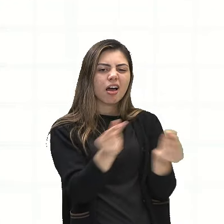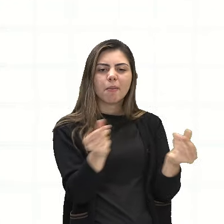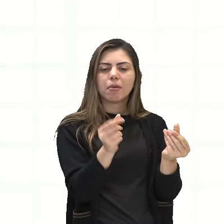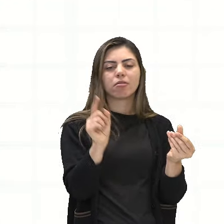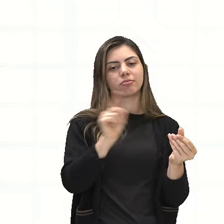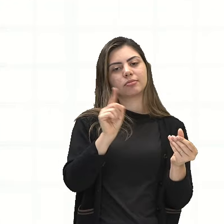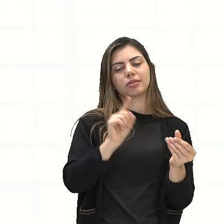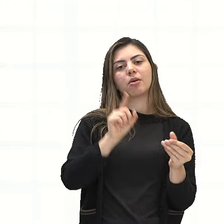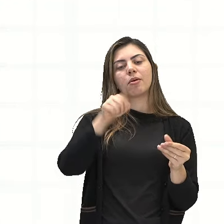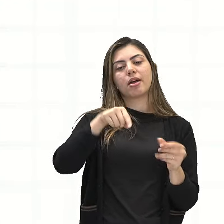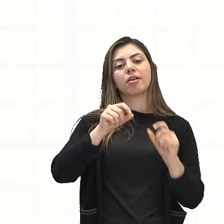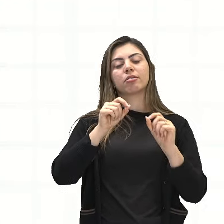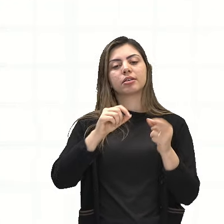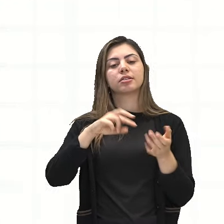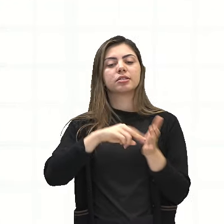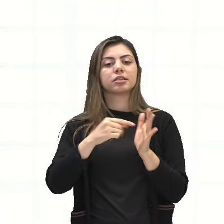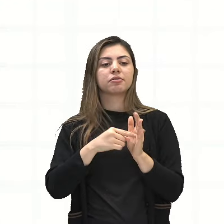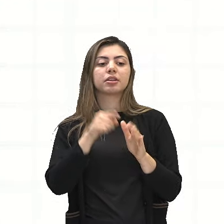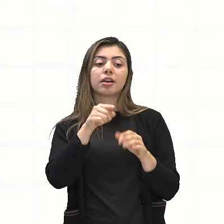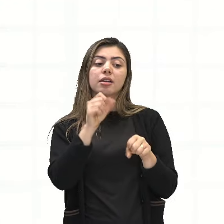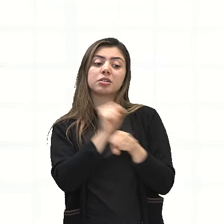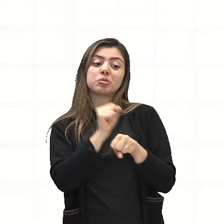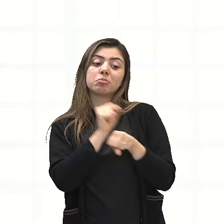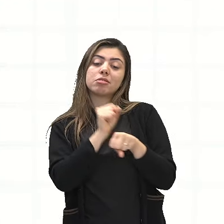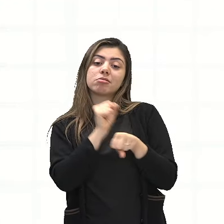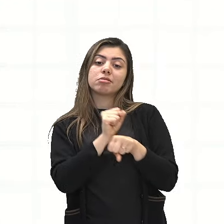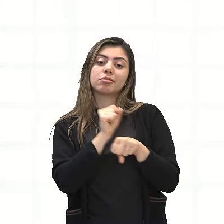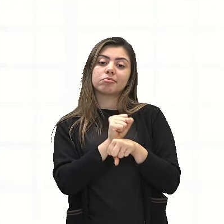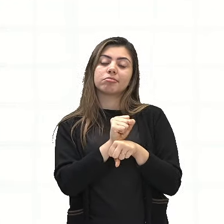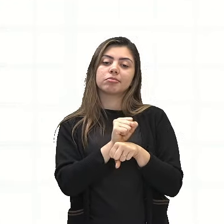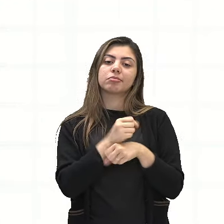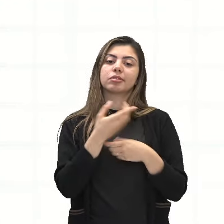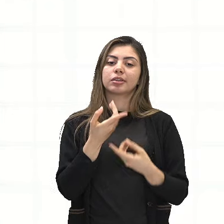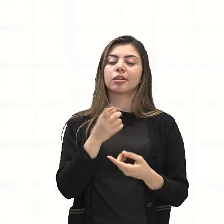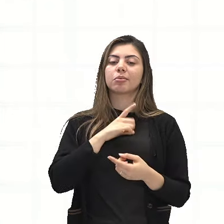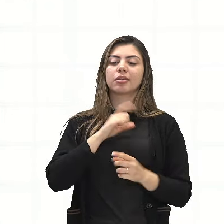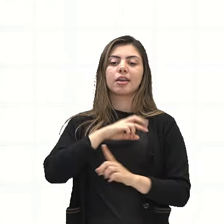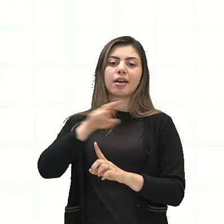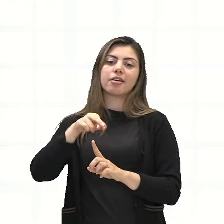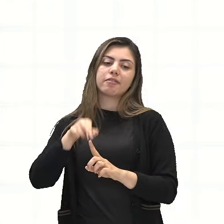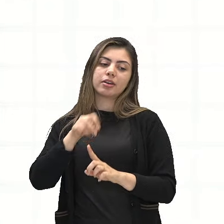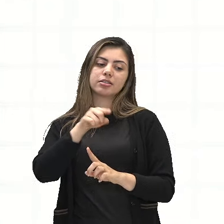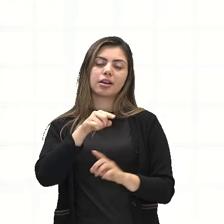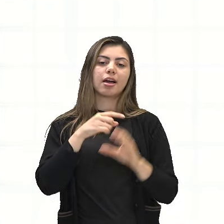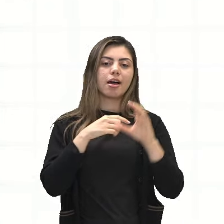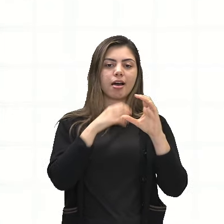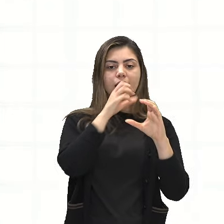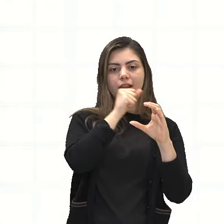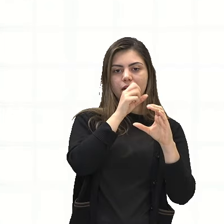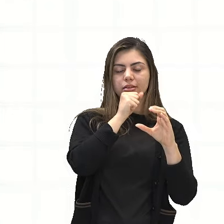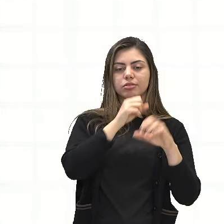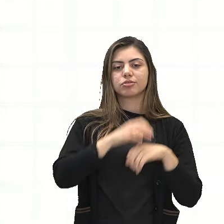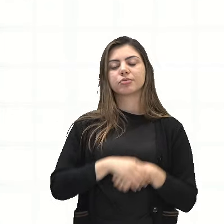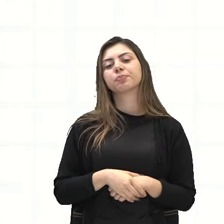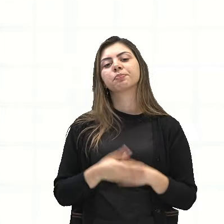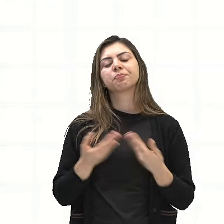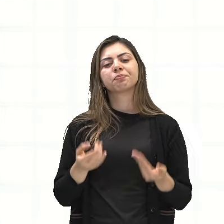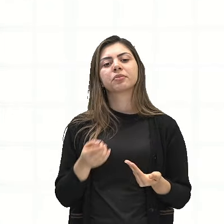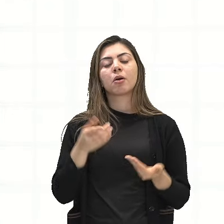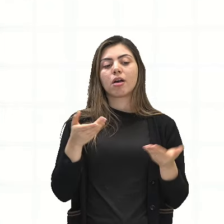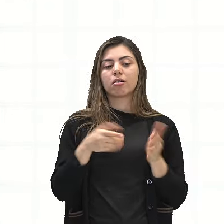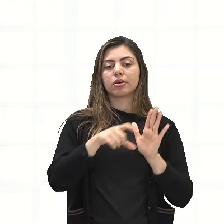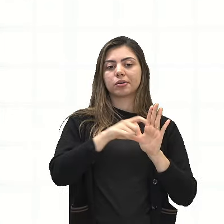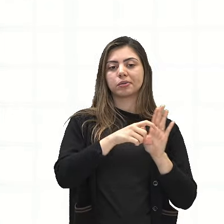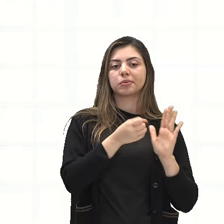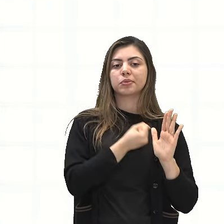Antes, submissão. Está fazendo aí referência à laranja. Então, turmas, o parágrafo